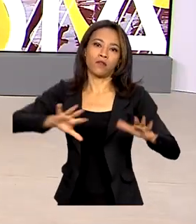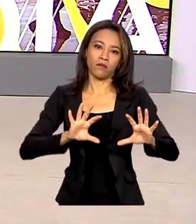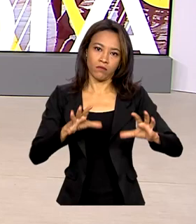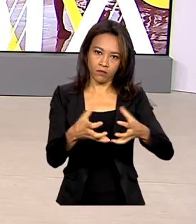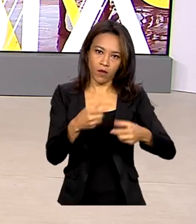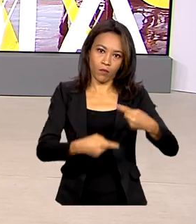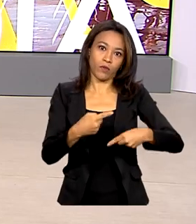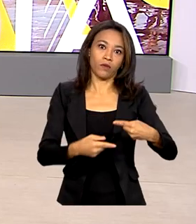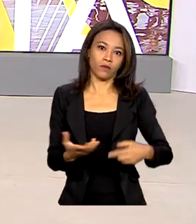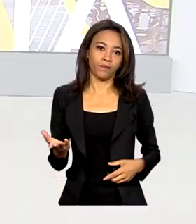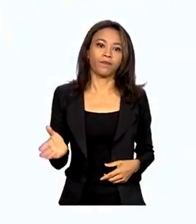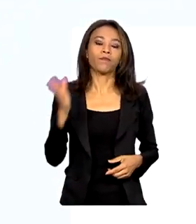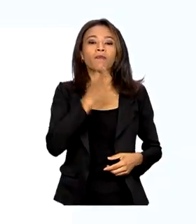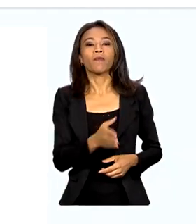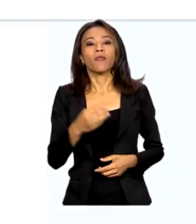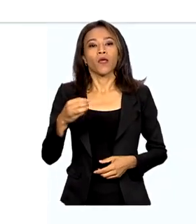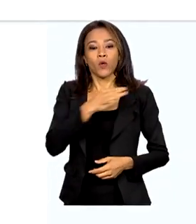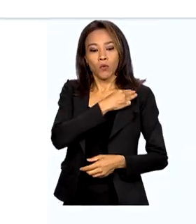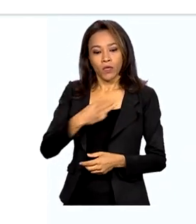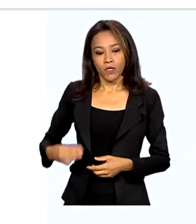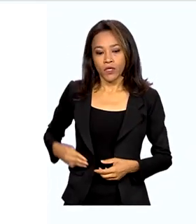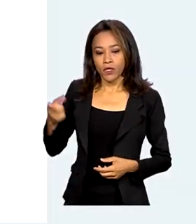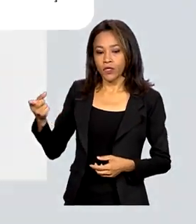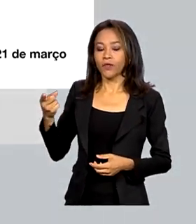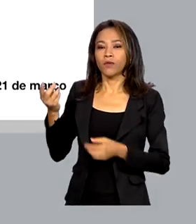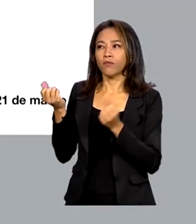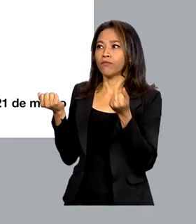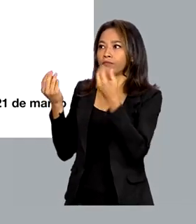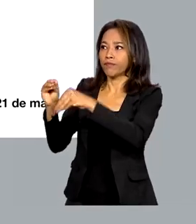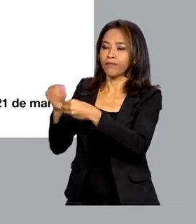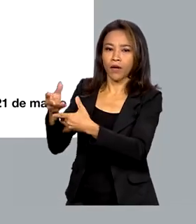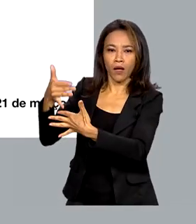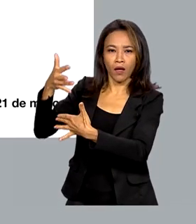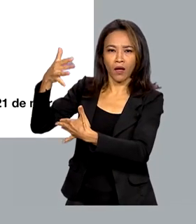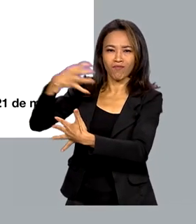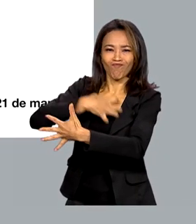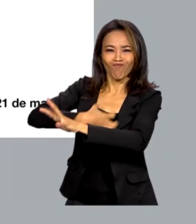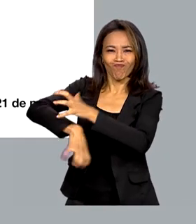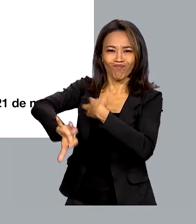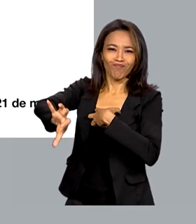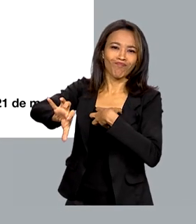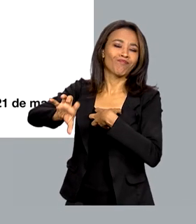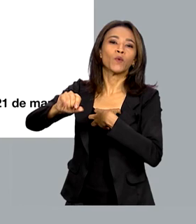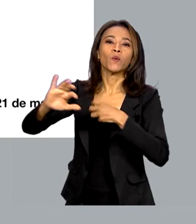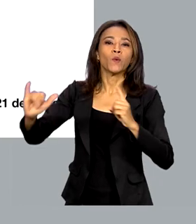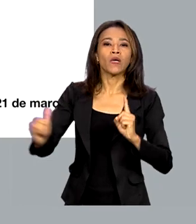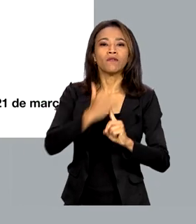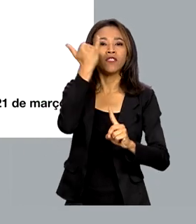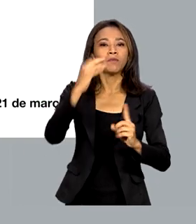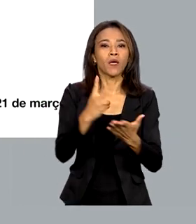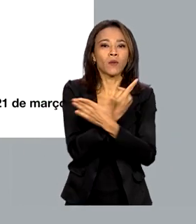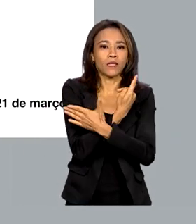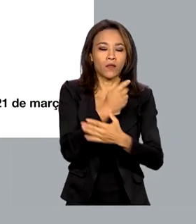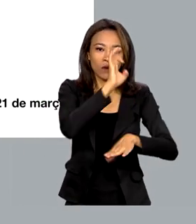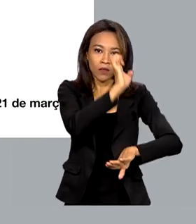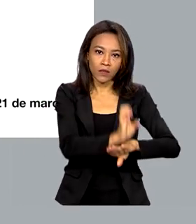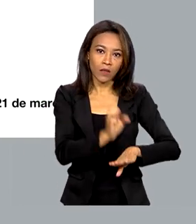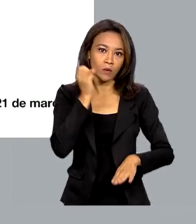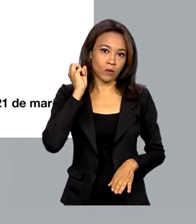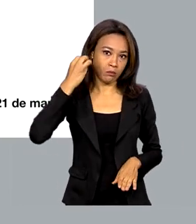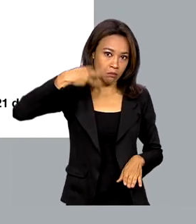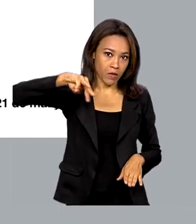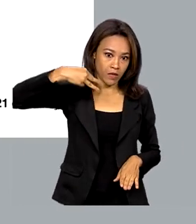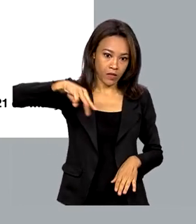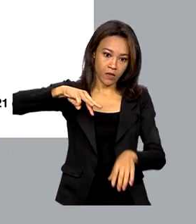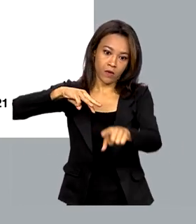redes sociais, o ministro Flávio Dino prestou solidariedade às famílias das vítimas fatais das enchentes no Maranhão e disse que o